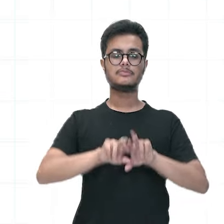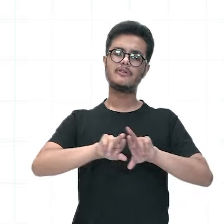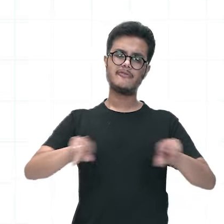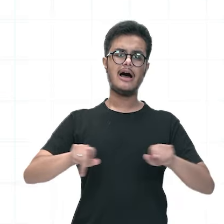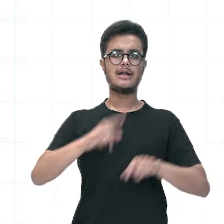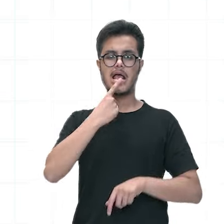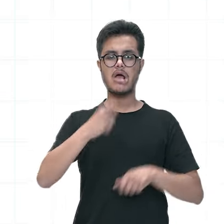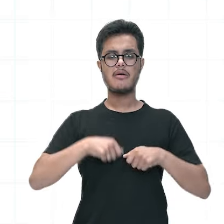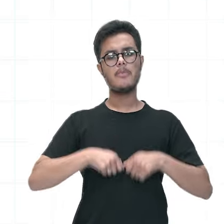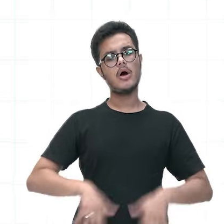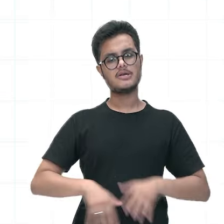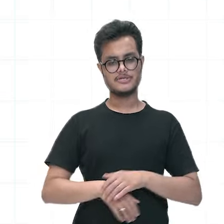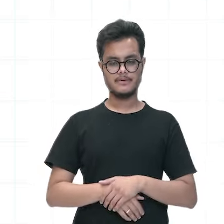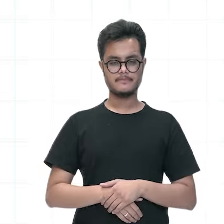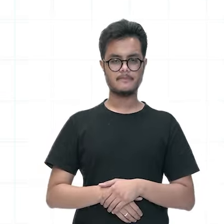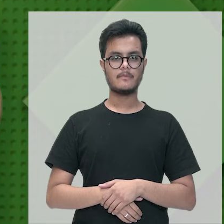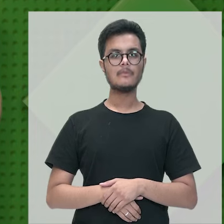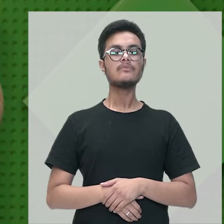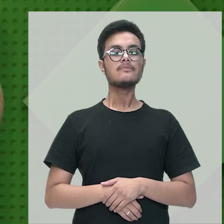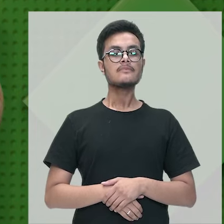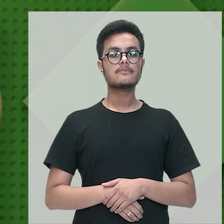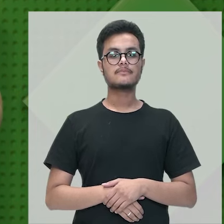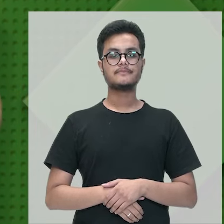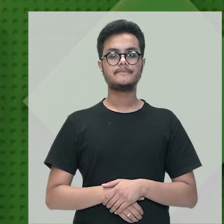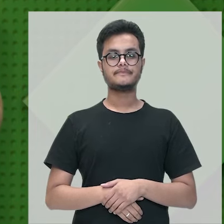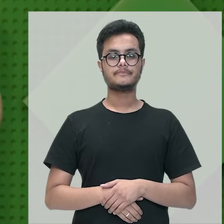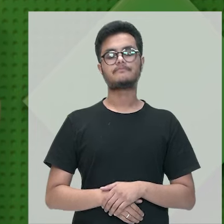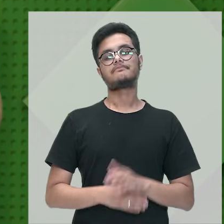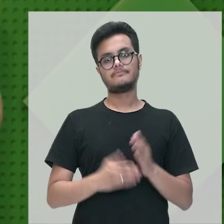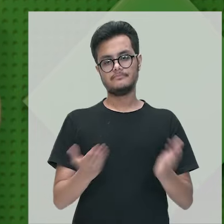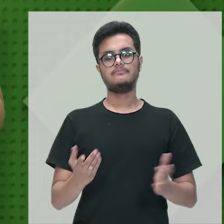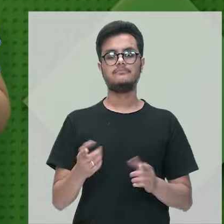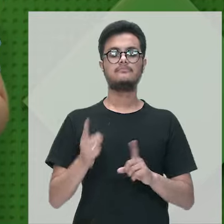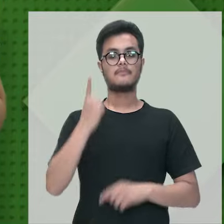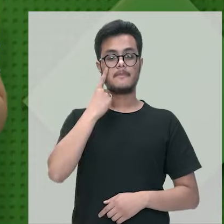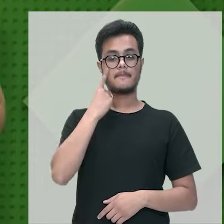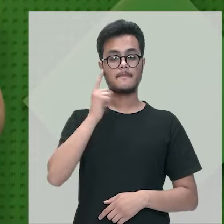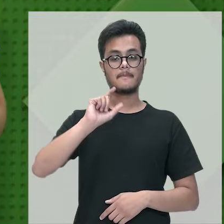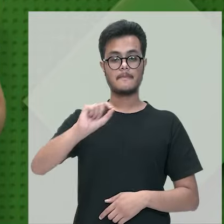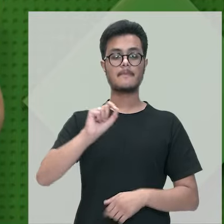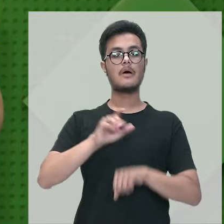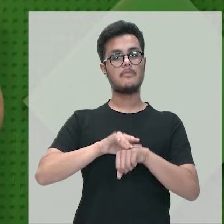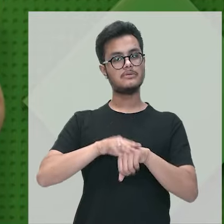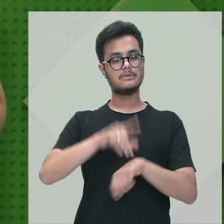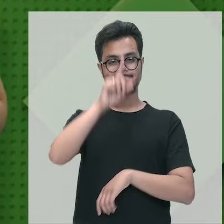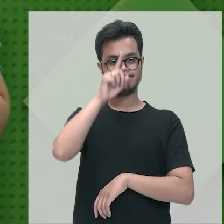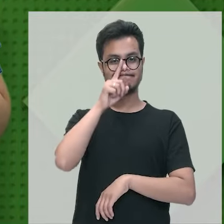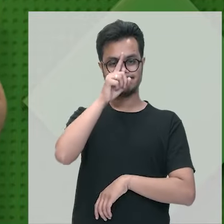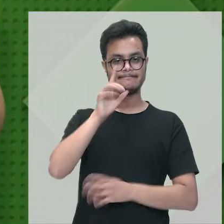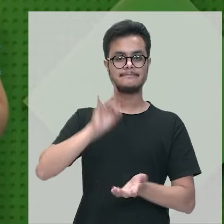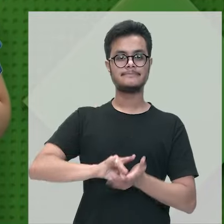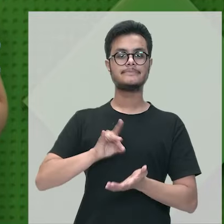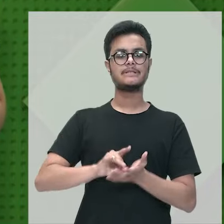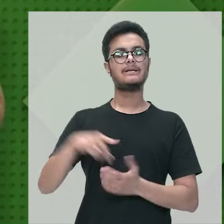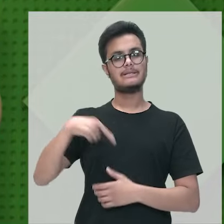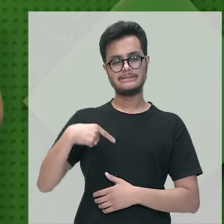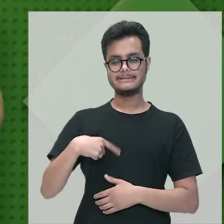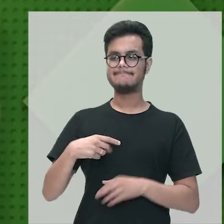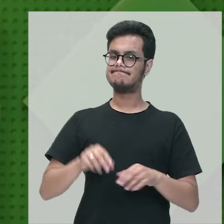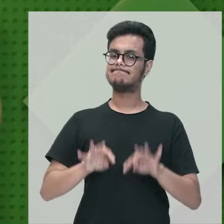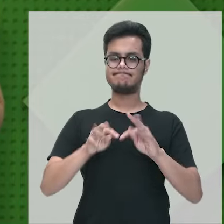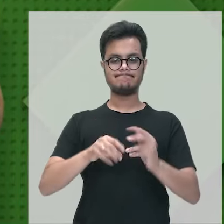e até mesmo hemorragia, certo? Então a gente observa aí que é uma doença que pode levar a sérios